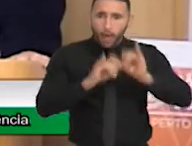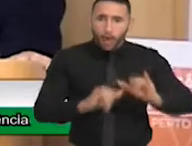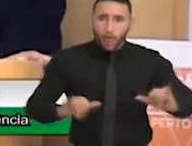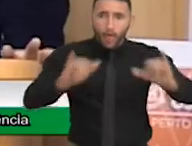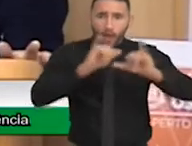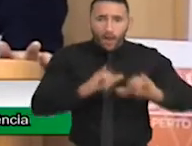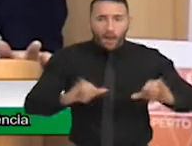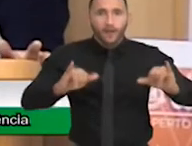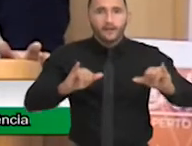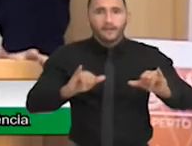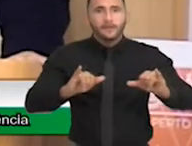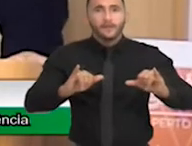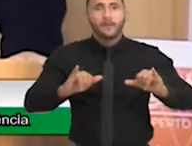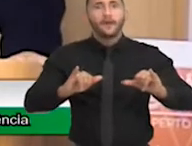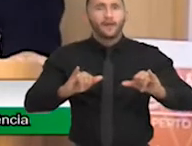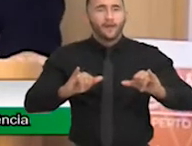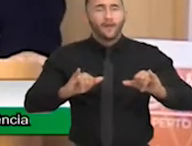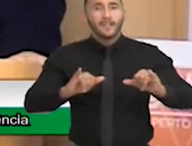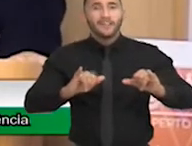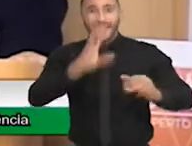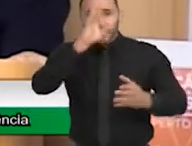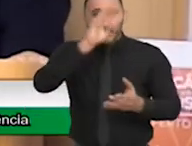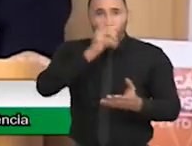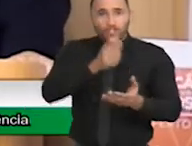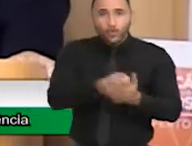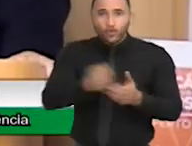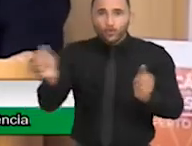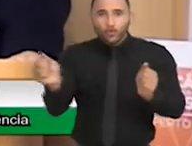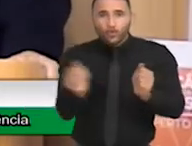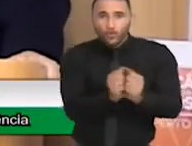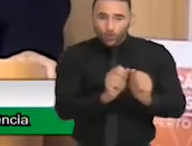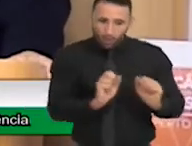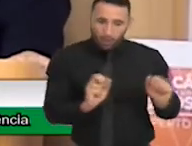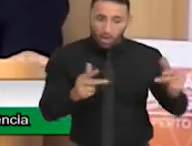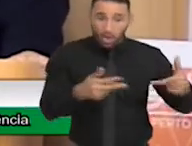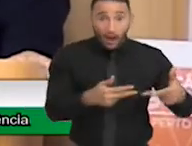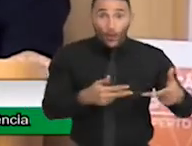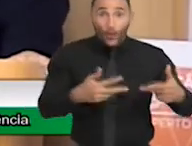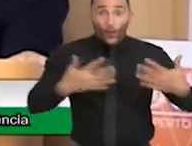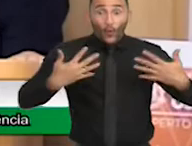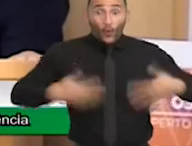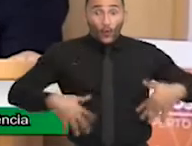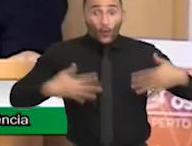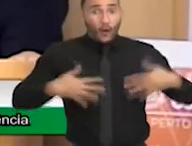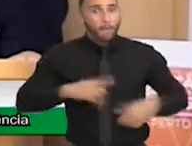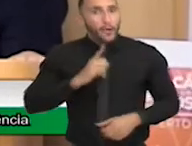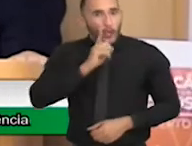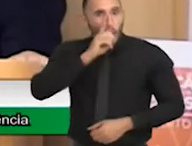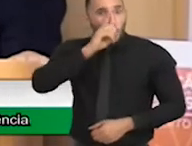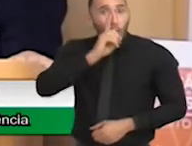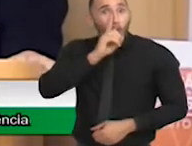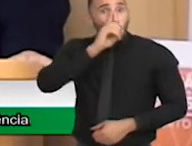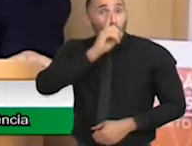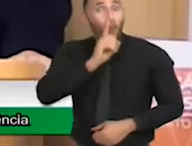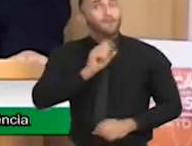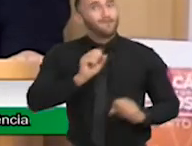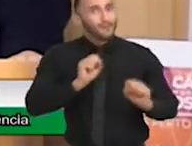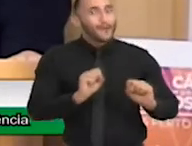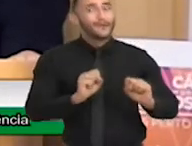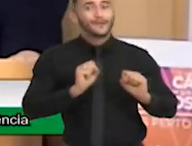dentro das questões de votação. Olha aí, que perigo, que perigo.